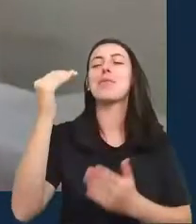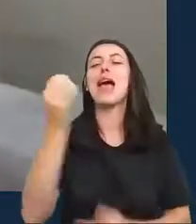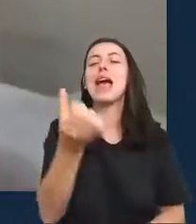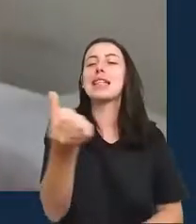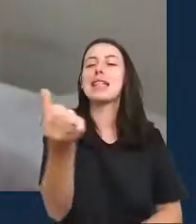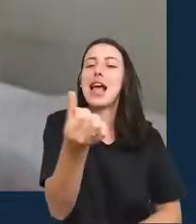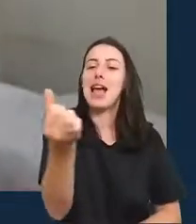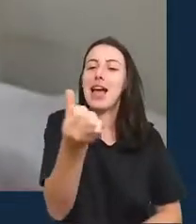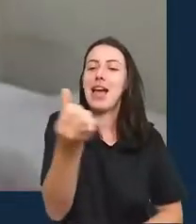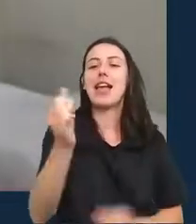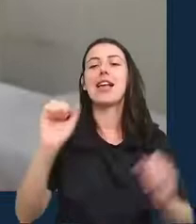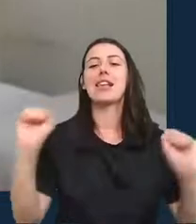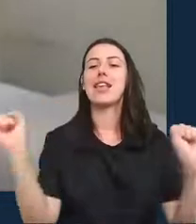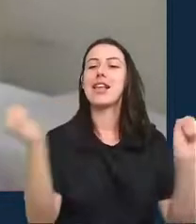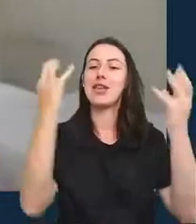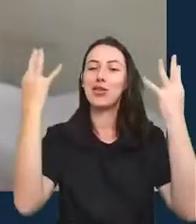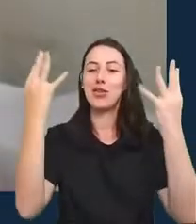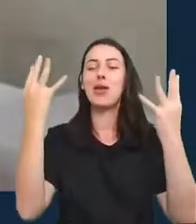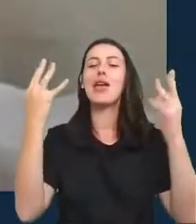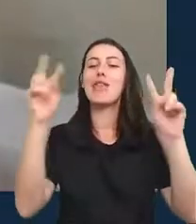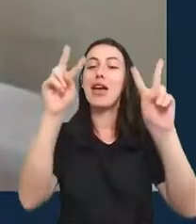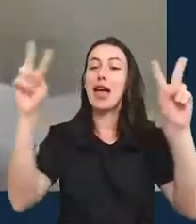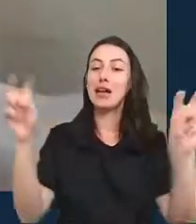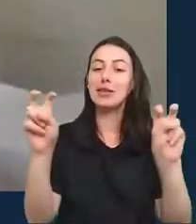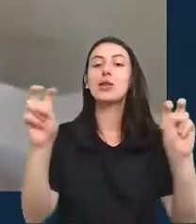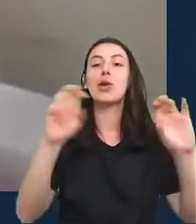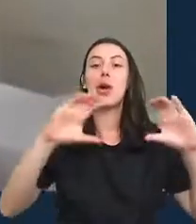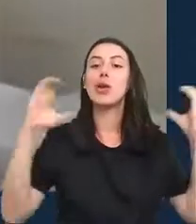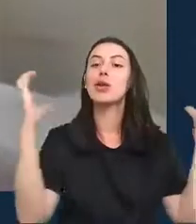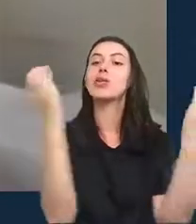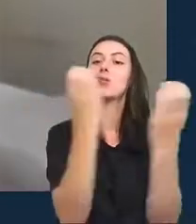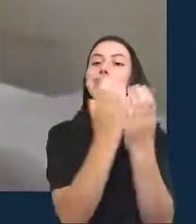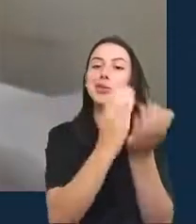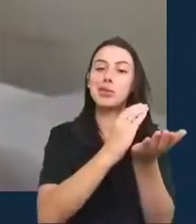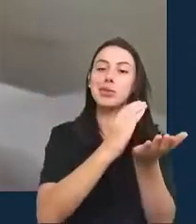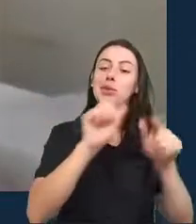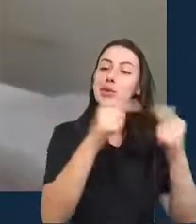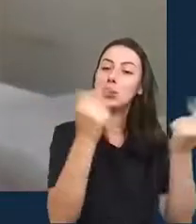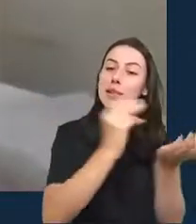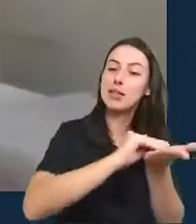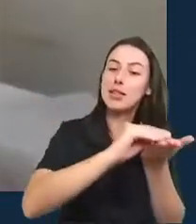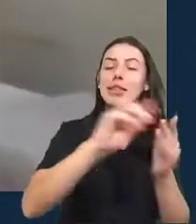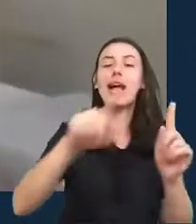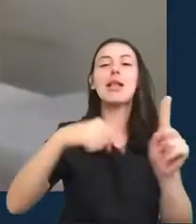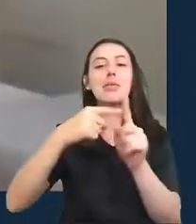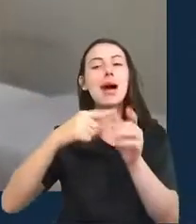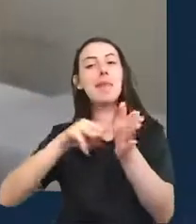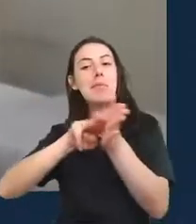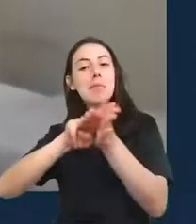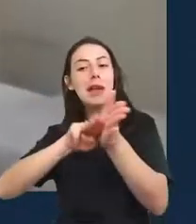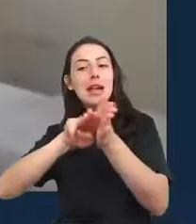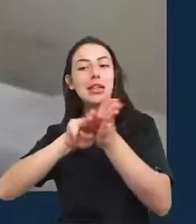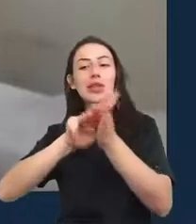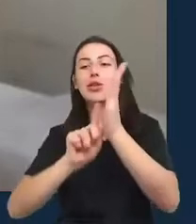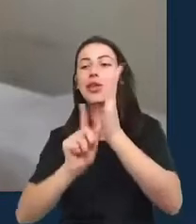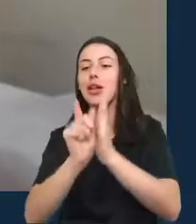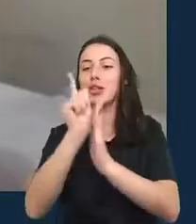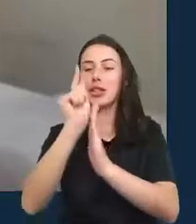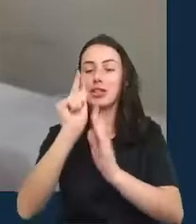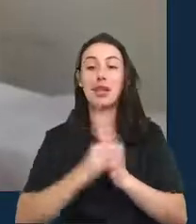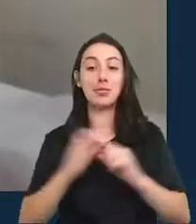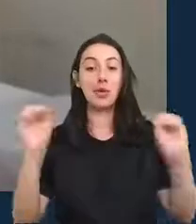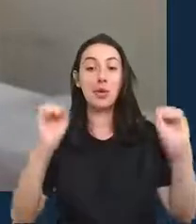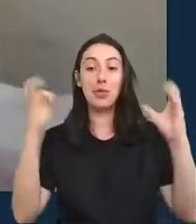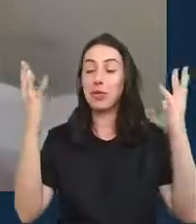de Jornalismo da Coda.br. O evento é organizado pela Escola de Dados,